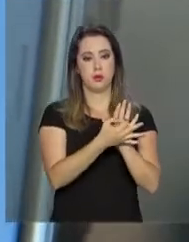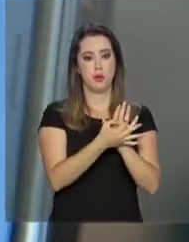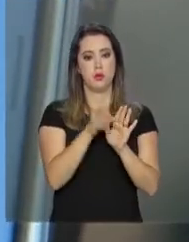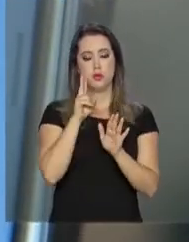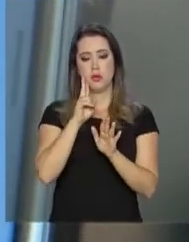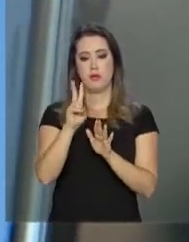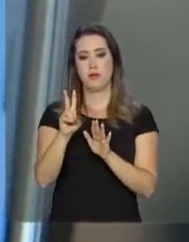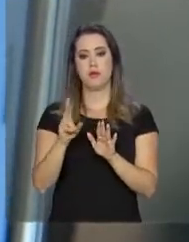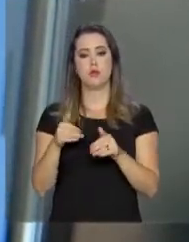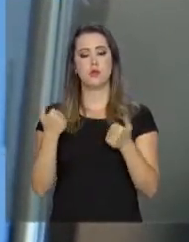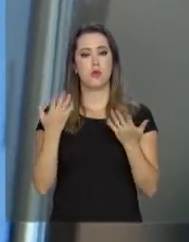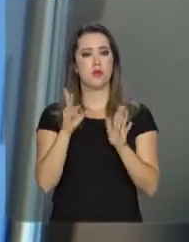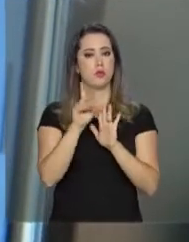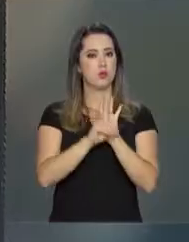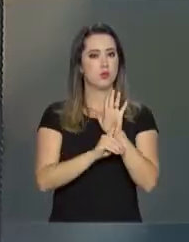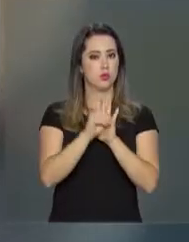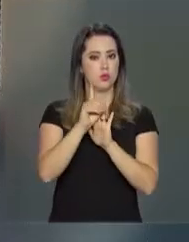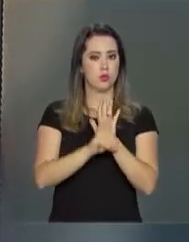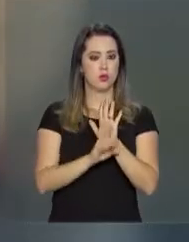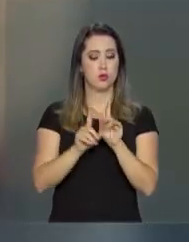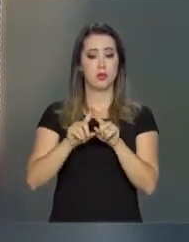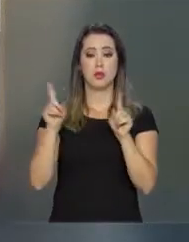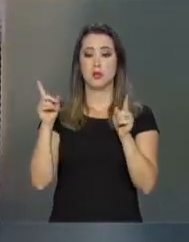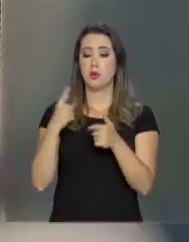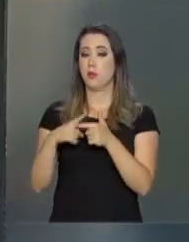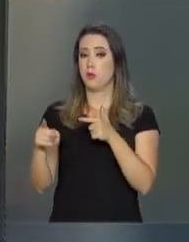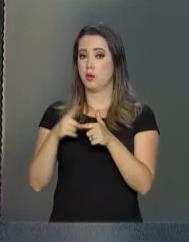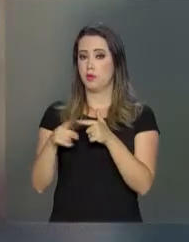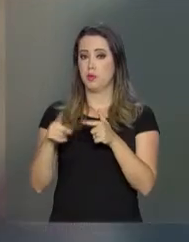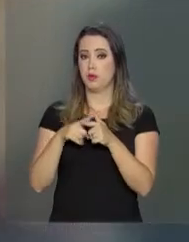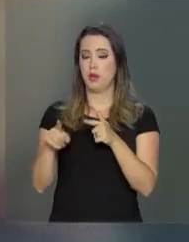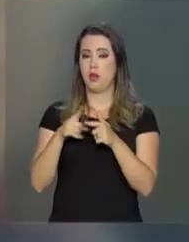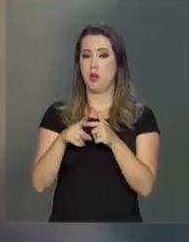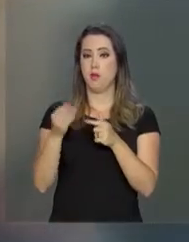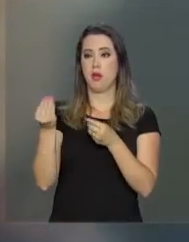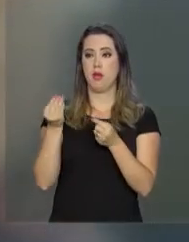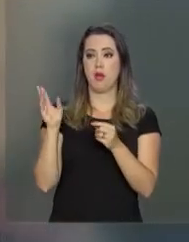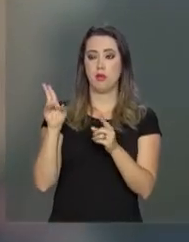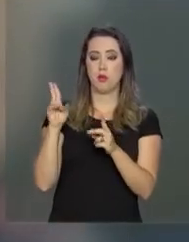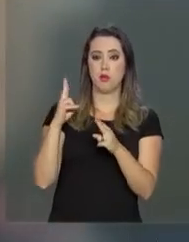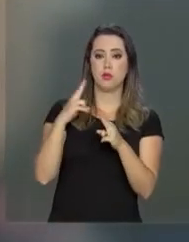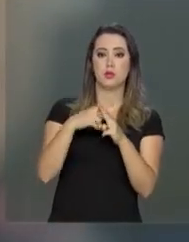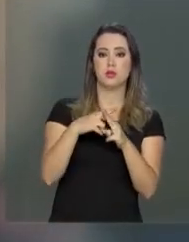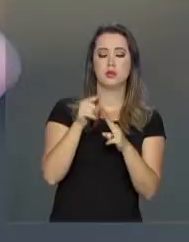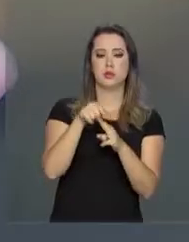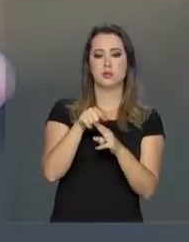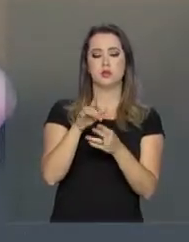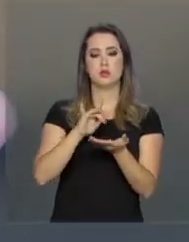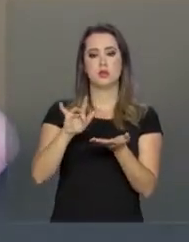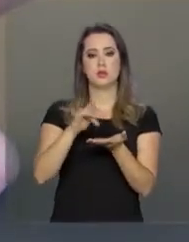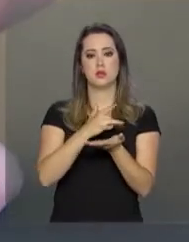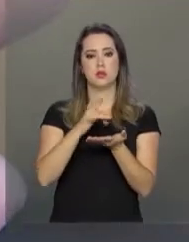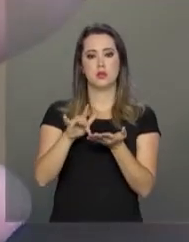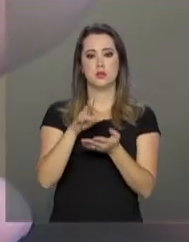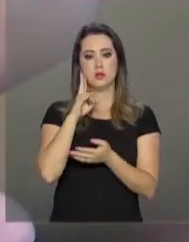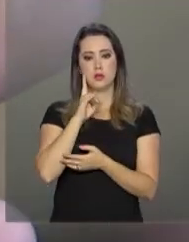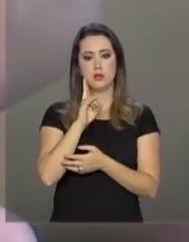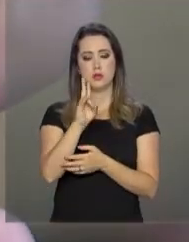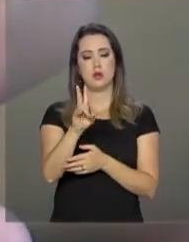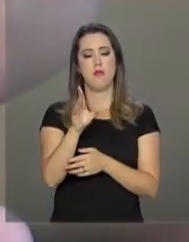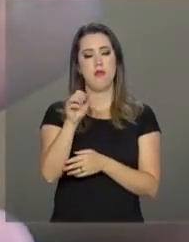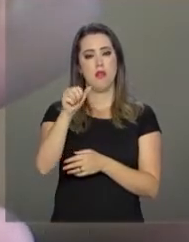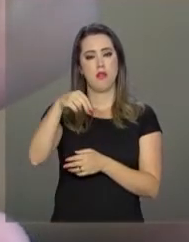conferir quais são seus direitos. Agora, se o problema é o sinal do celular, você pode acessar o aplicativo Anatel Serviço